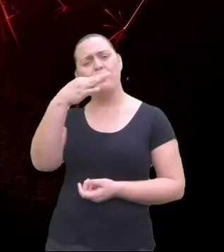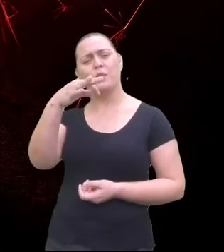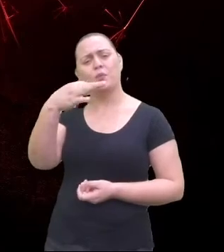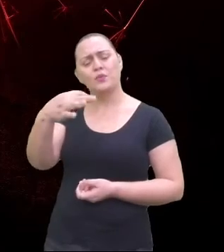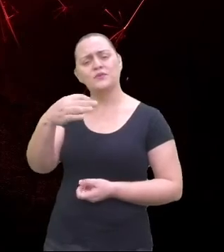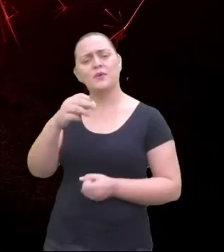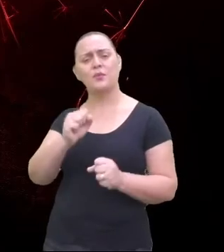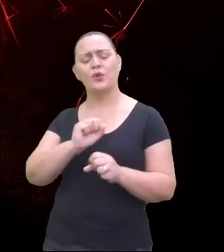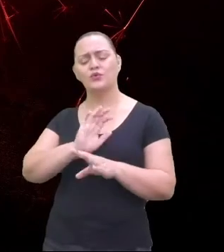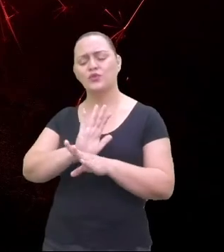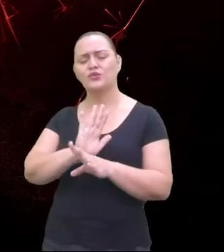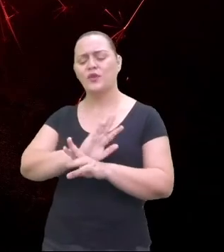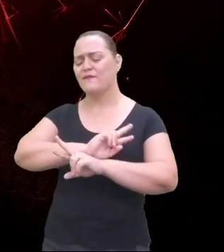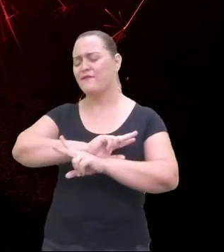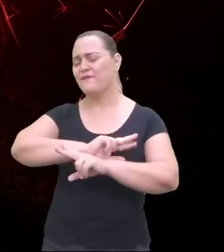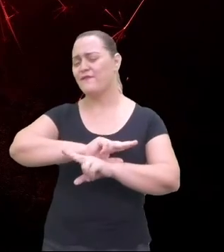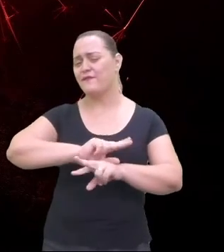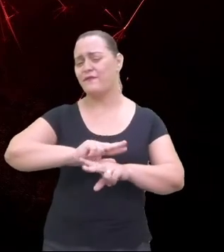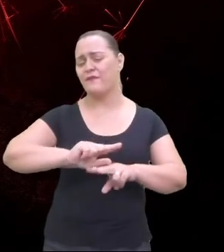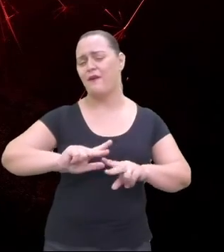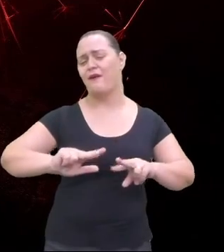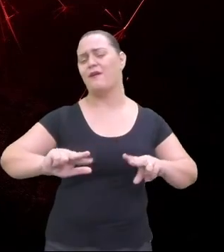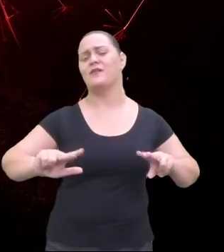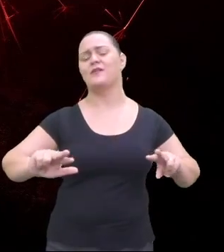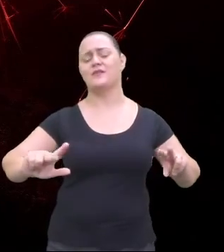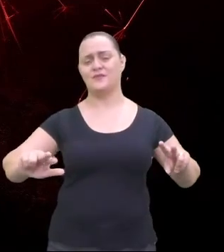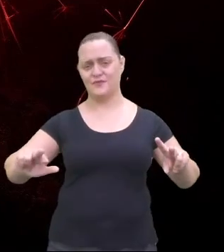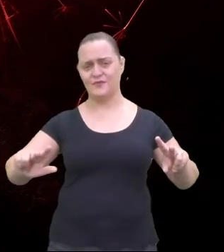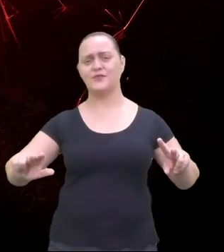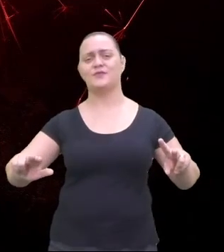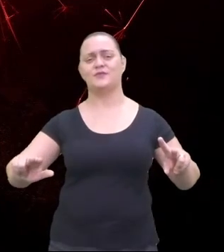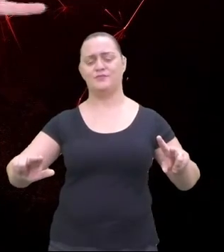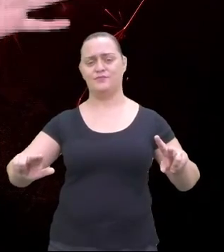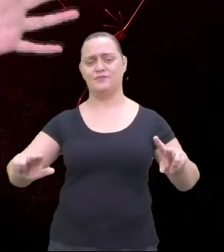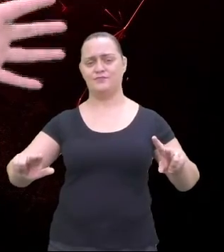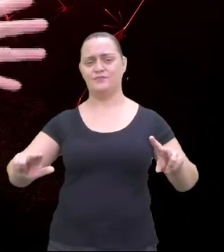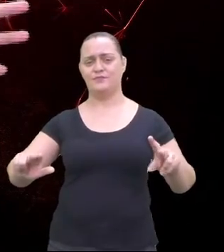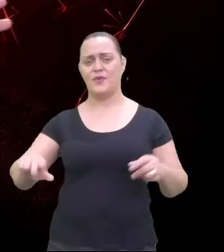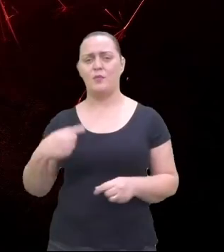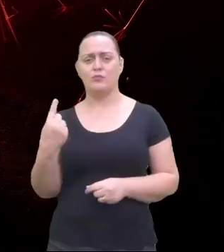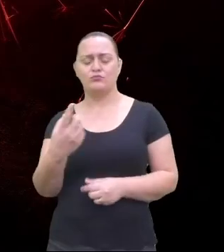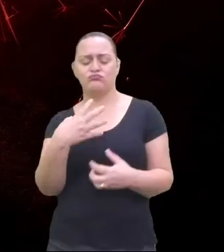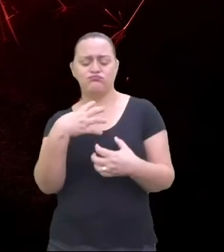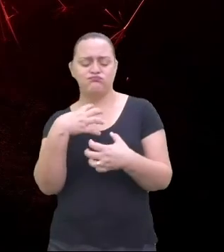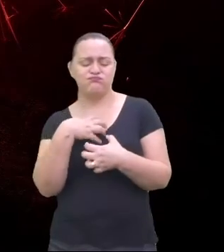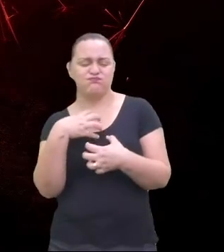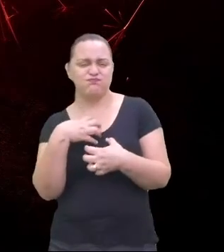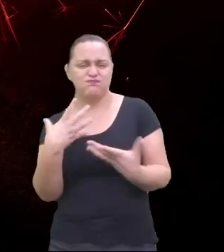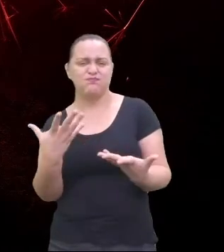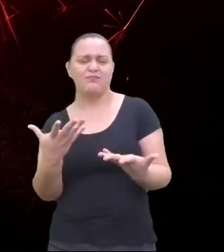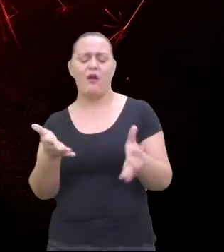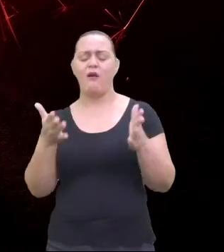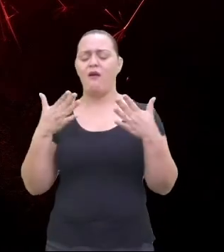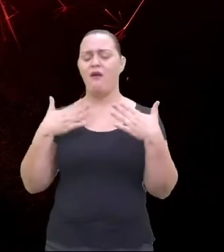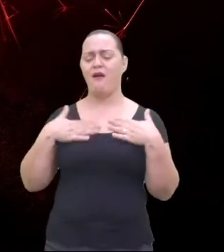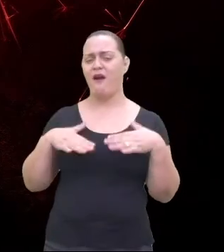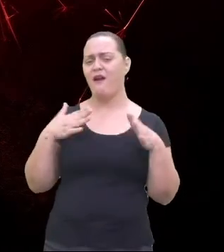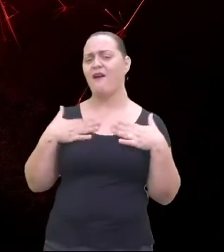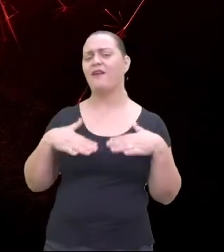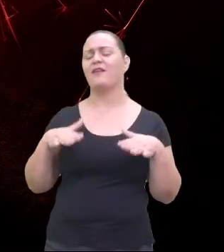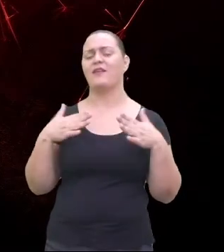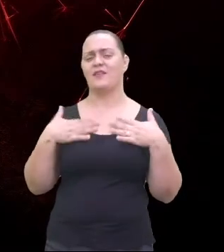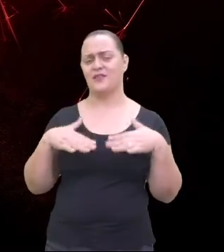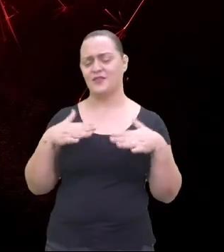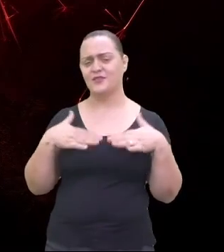inesgotável para expor, para jogar para fora nossos sentimentos, né? Para relaxar, para acalmar,